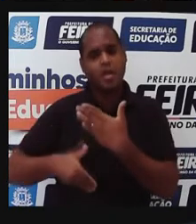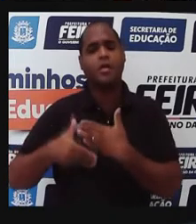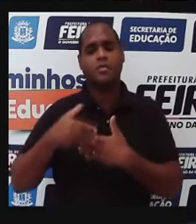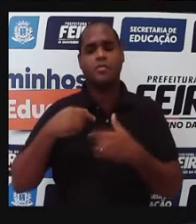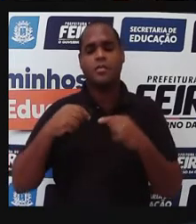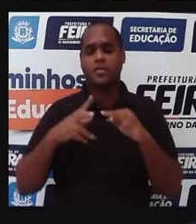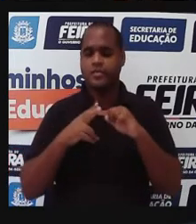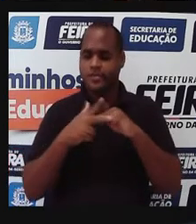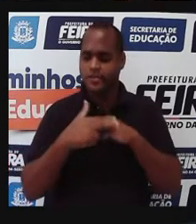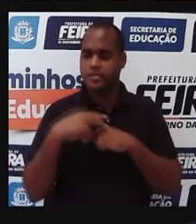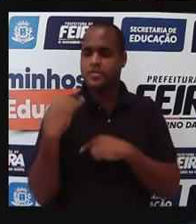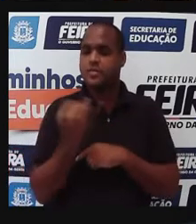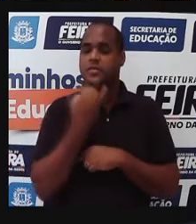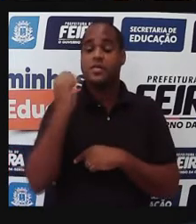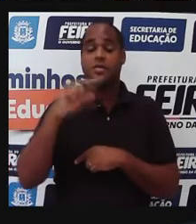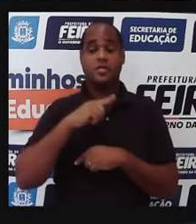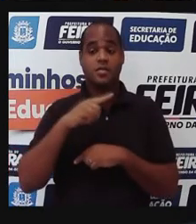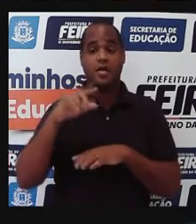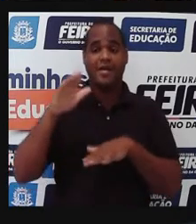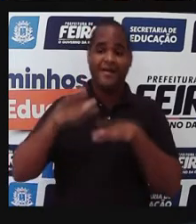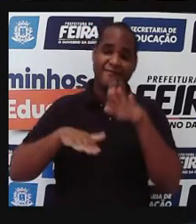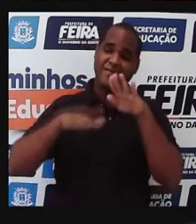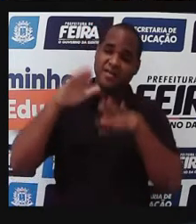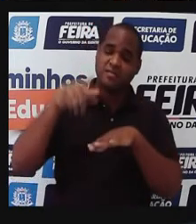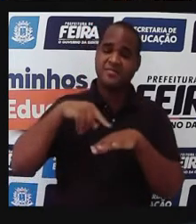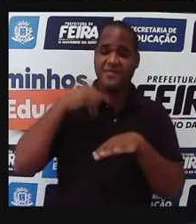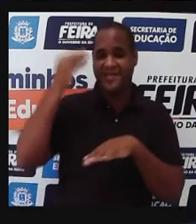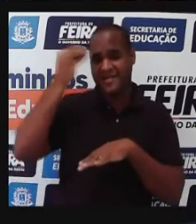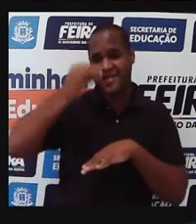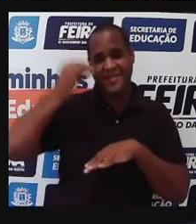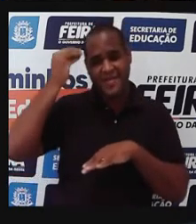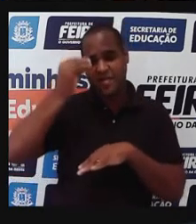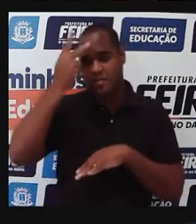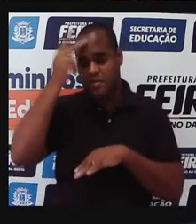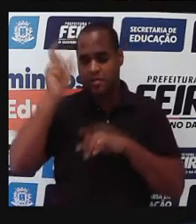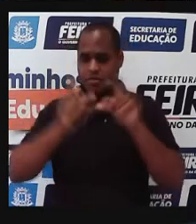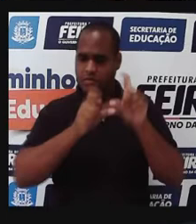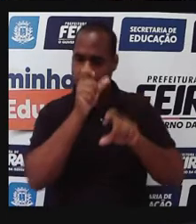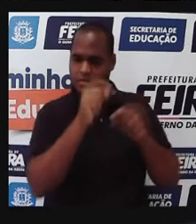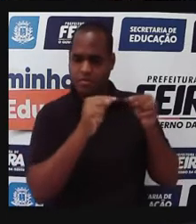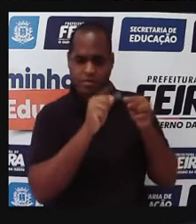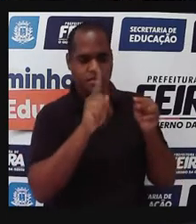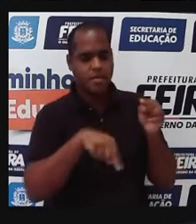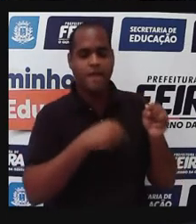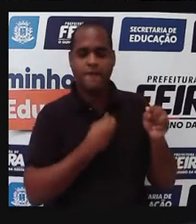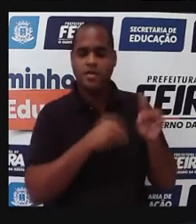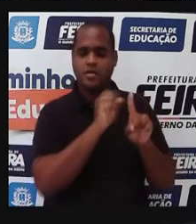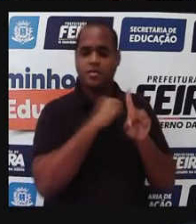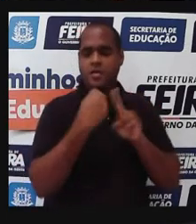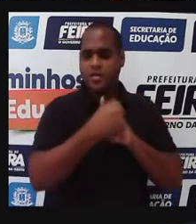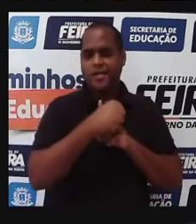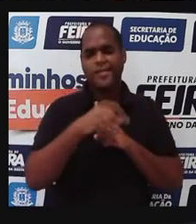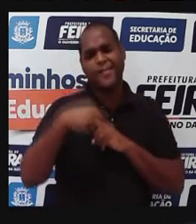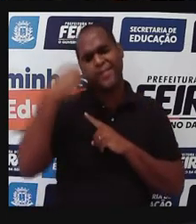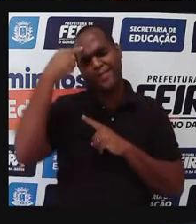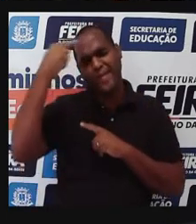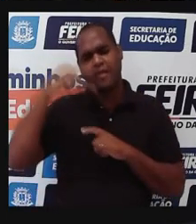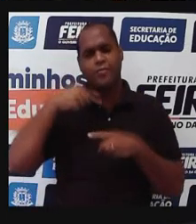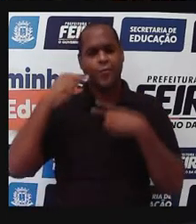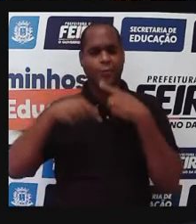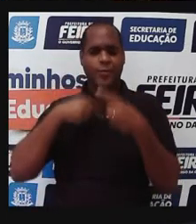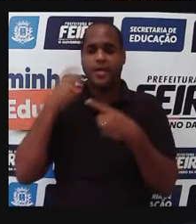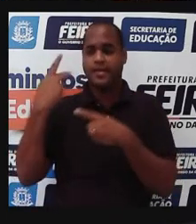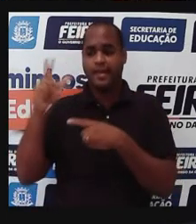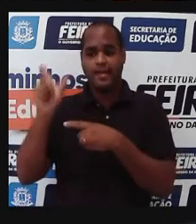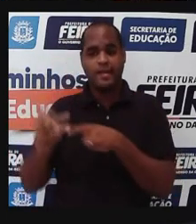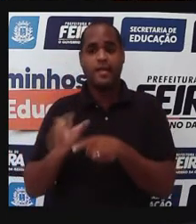e que às vezes as condições, né, as experiências das pessoas, dos indivíduos na nossa sociedade, não permitiram a elas